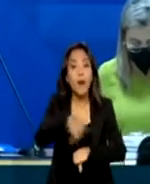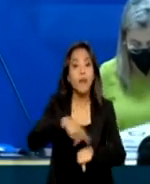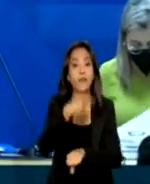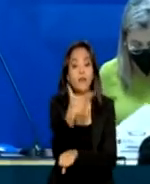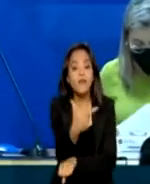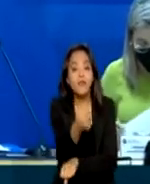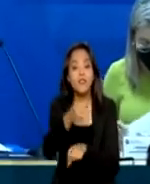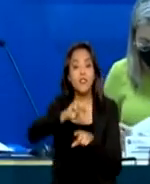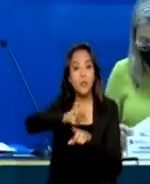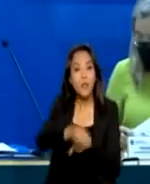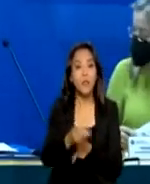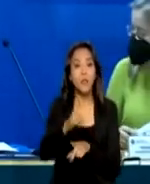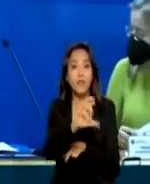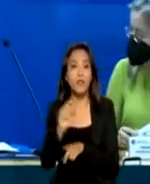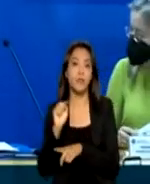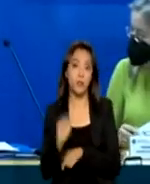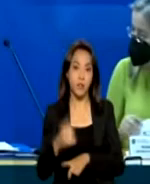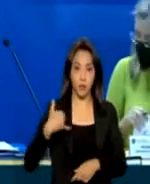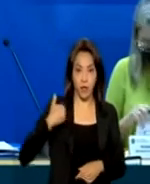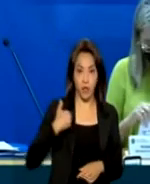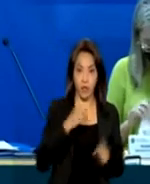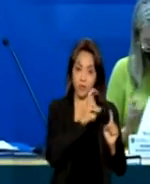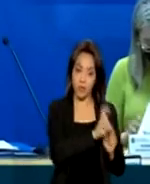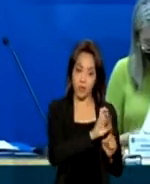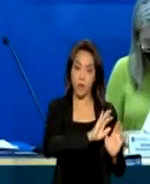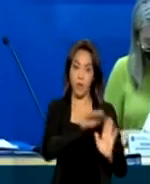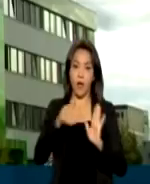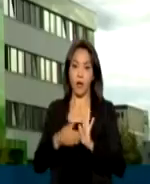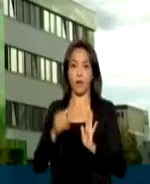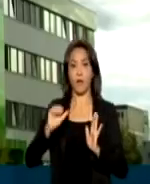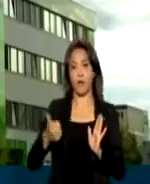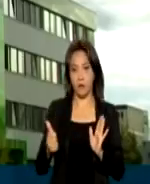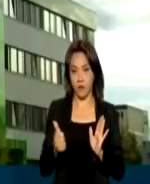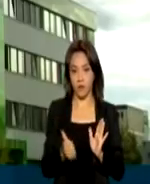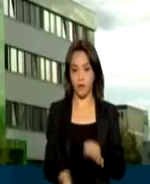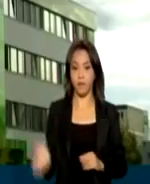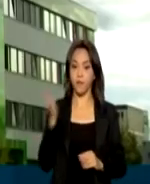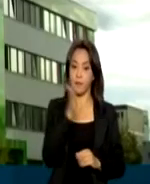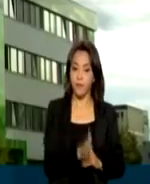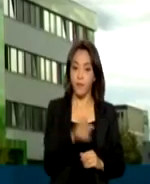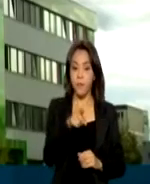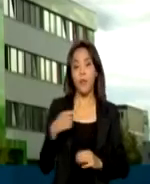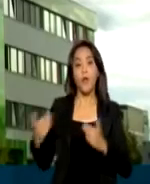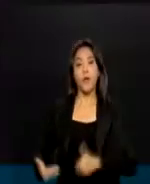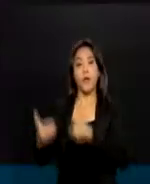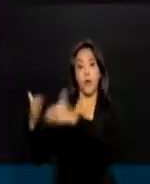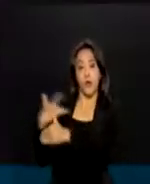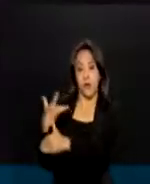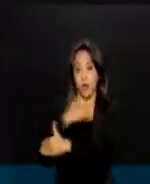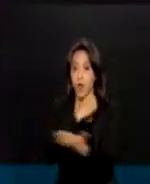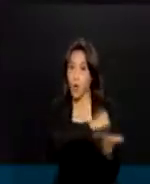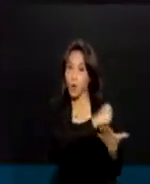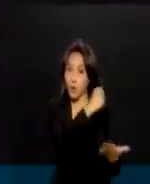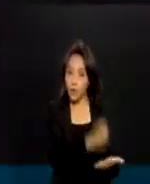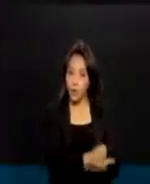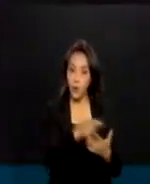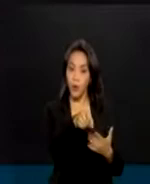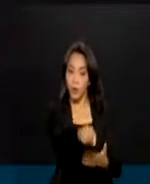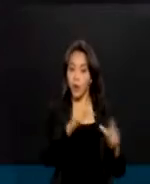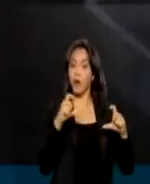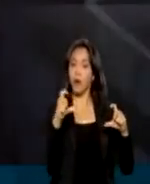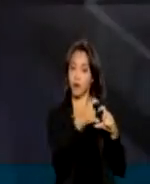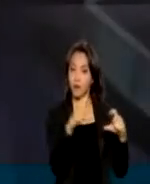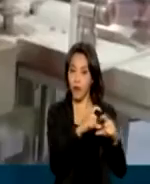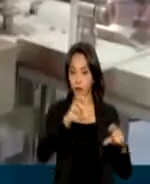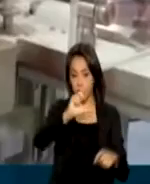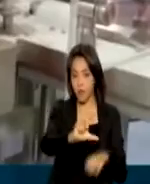de 5 a 11 anos. O Ministério da Saúde encomendou da Pfizer, único imunizante em solo brasileiro, autorizado para a imunização